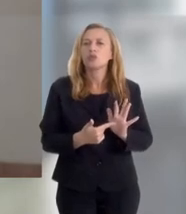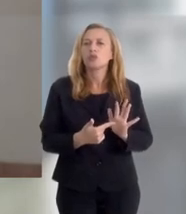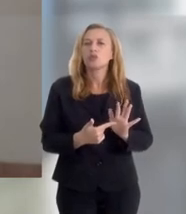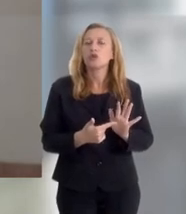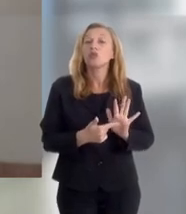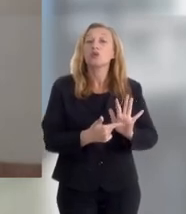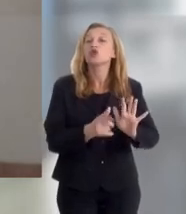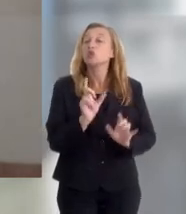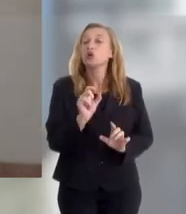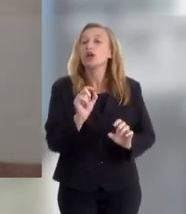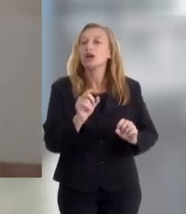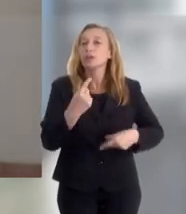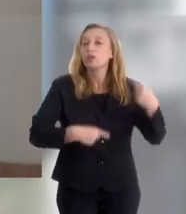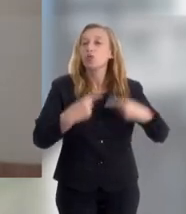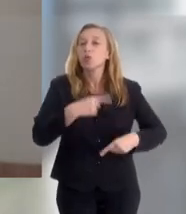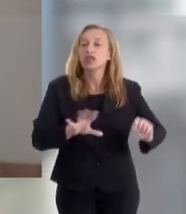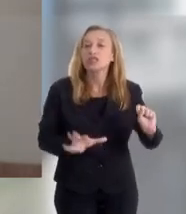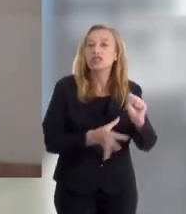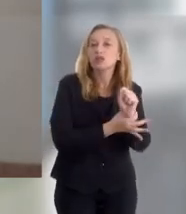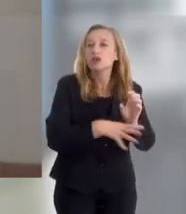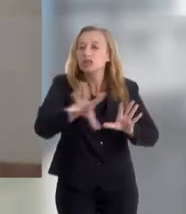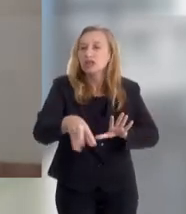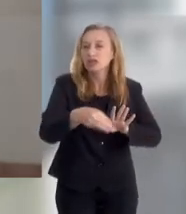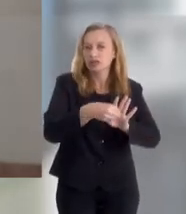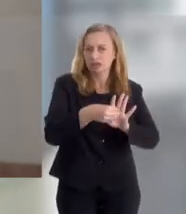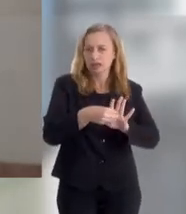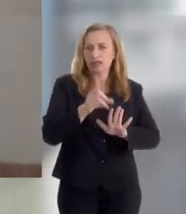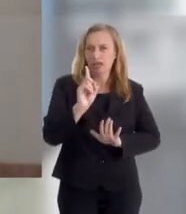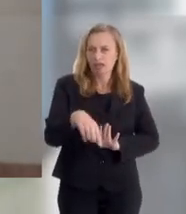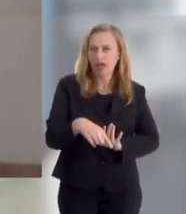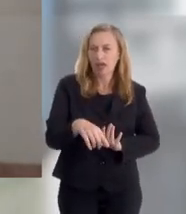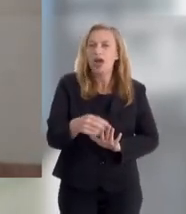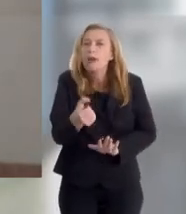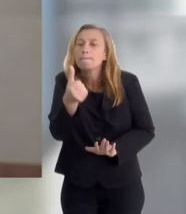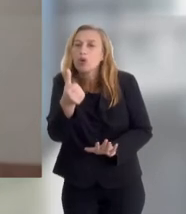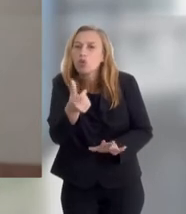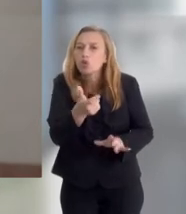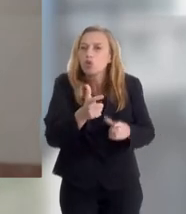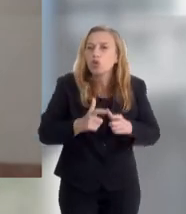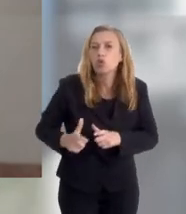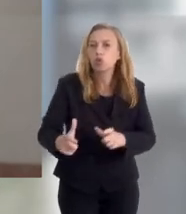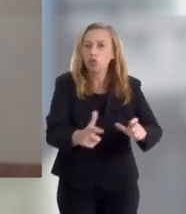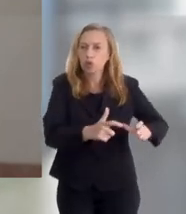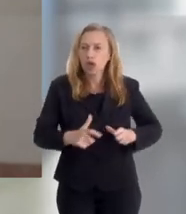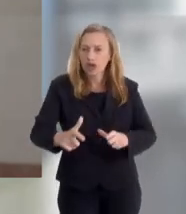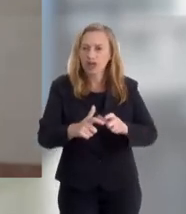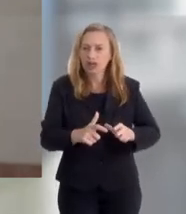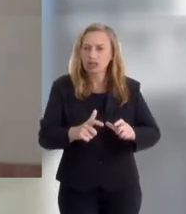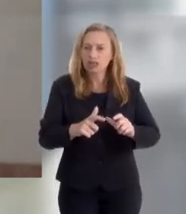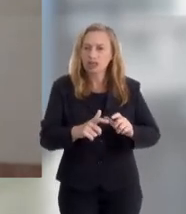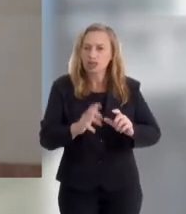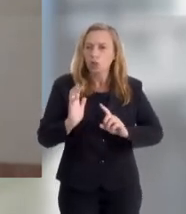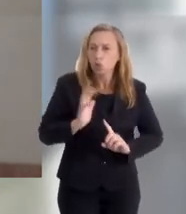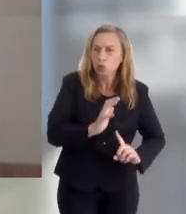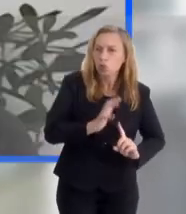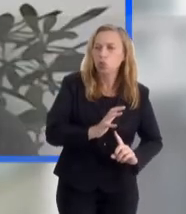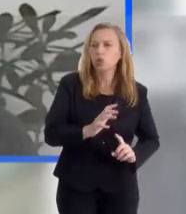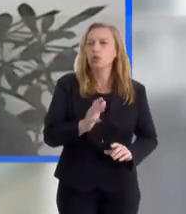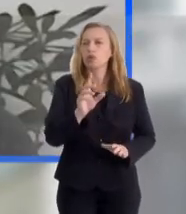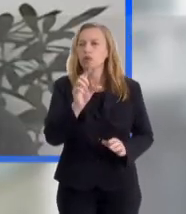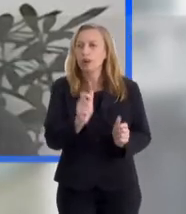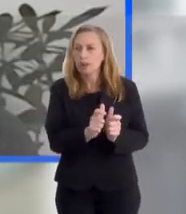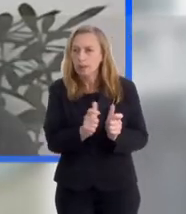ver com a forma como a política de segurança lá é implementada, né? Como em poucos territórios